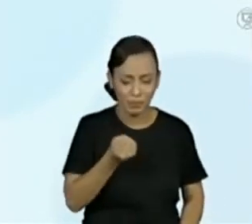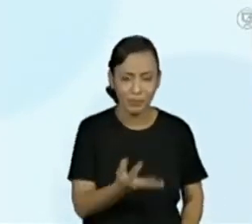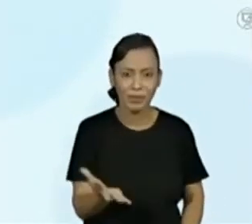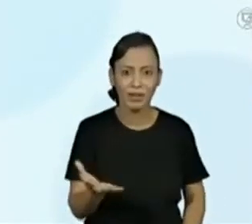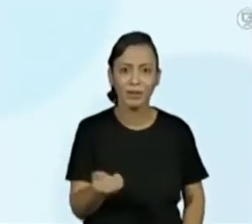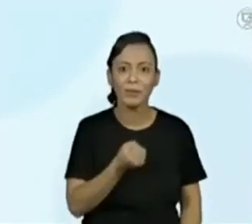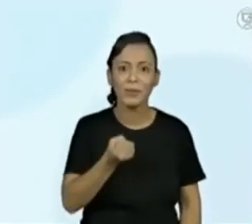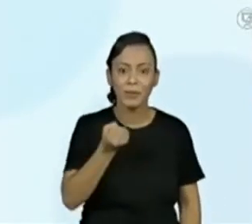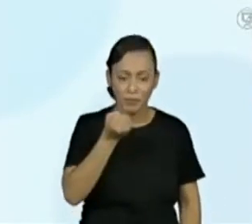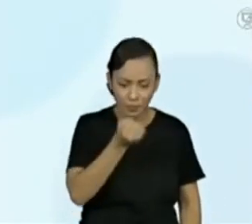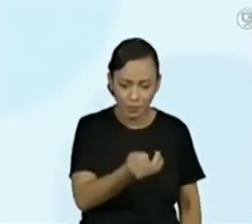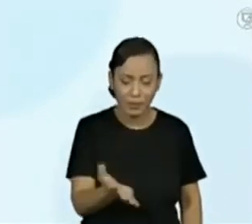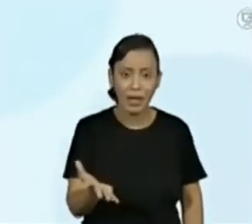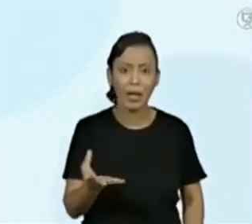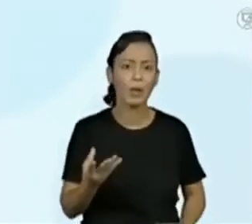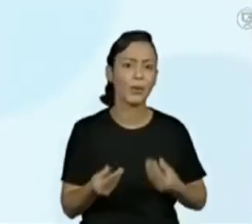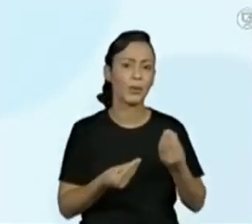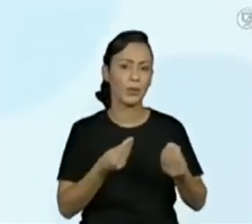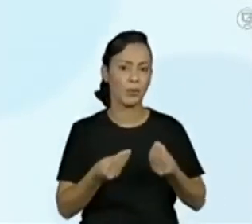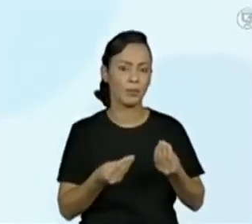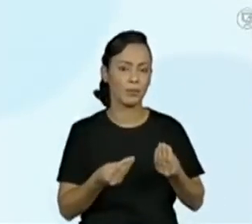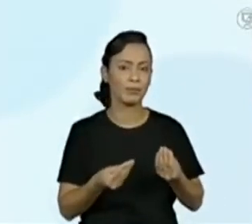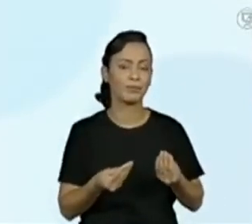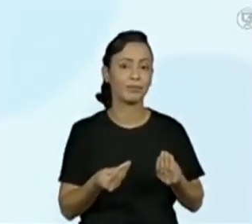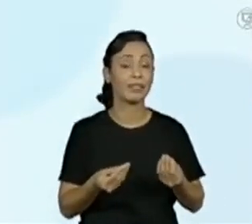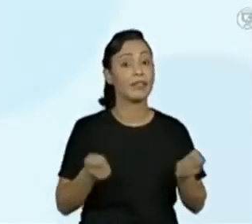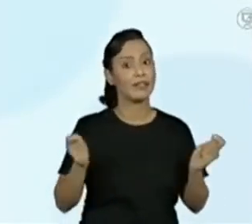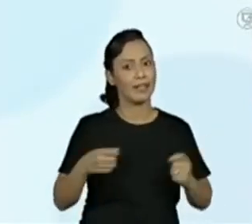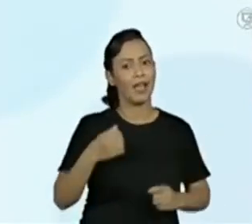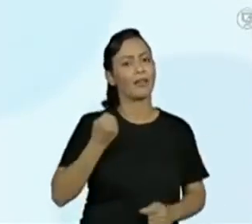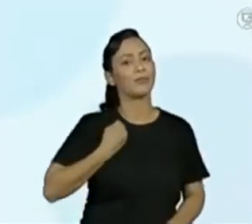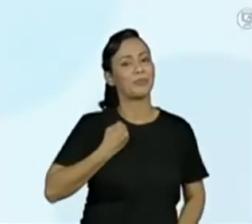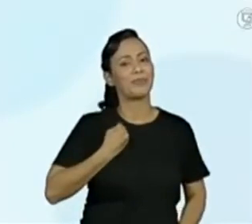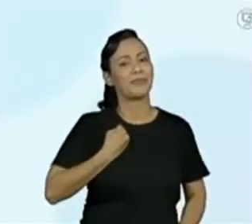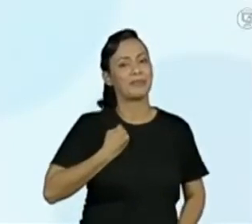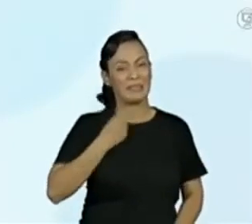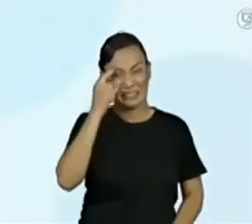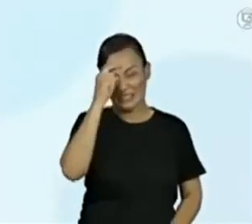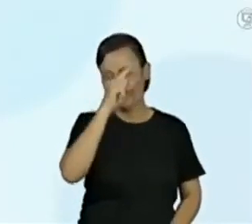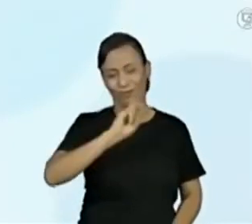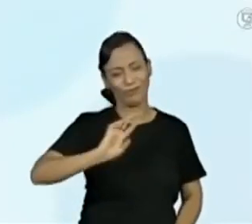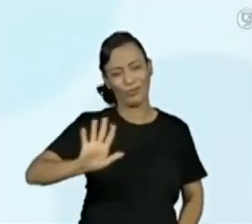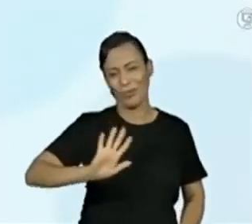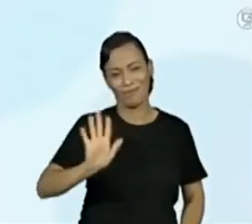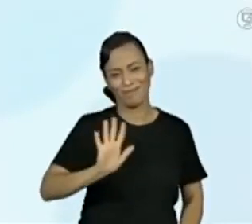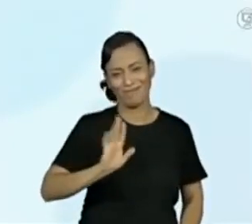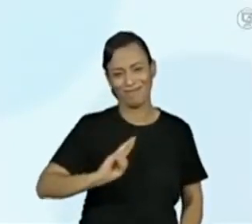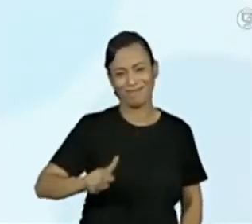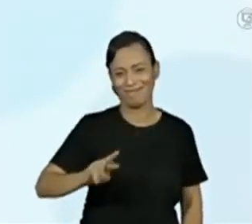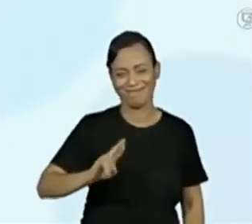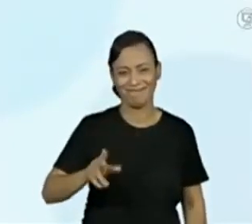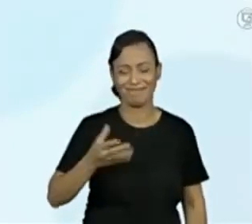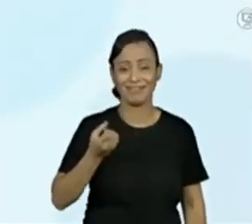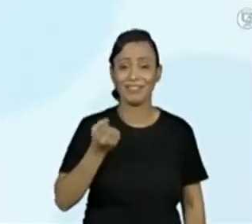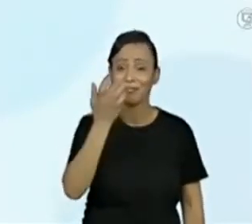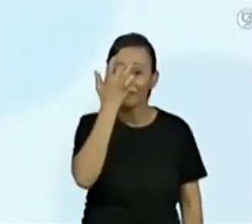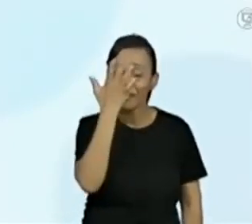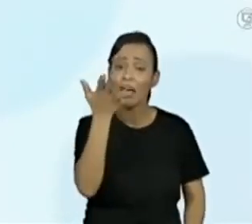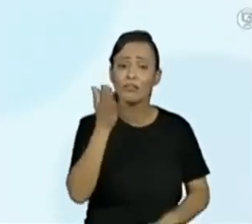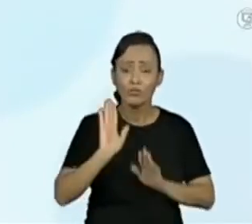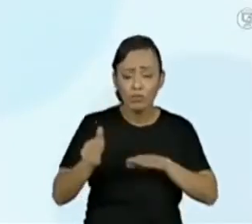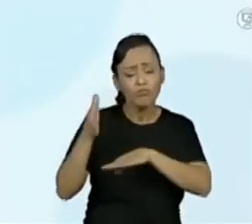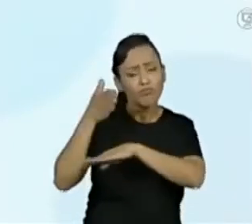a gente tem aqui? Olha lá, criançada, nós temos números bem fáceis, né? Que a gente, na verdade, já treinou ali